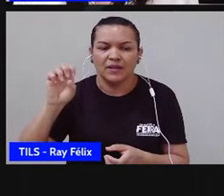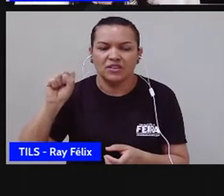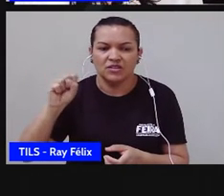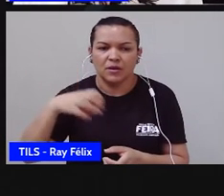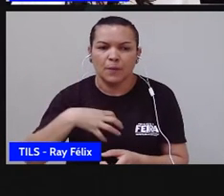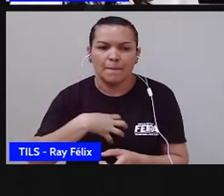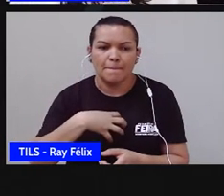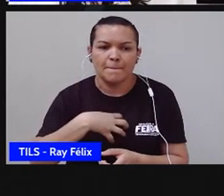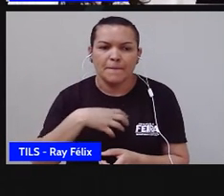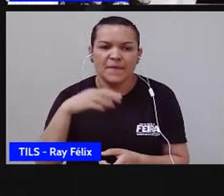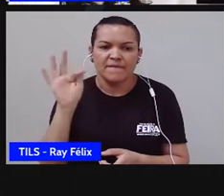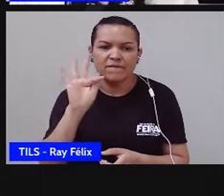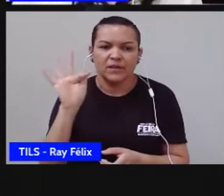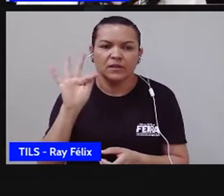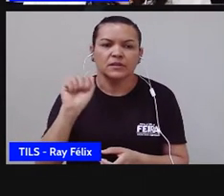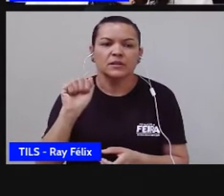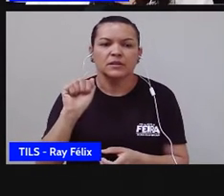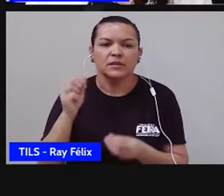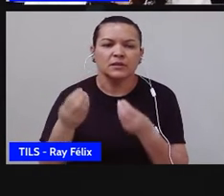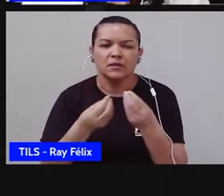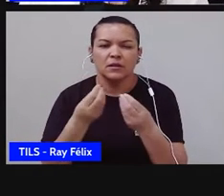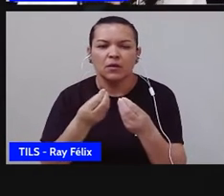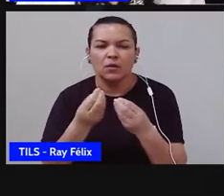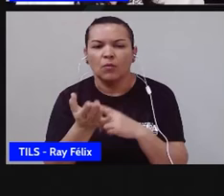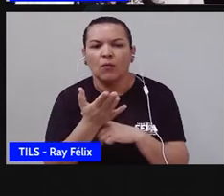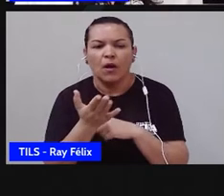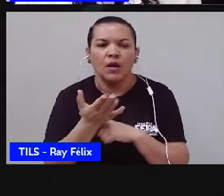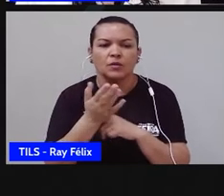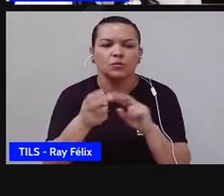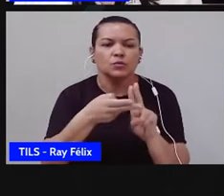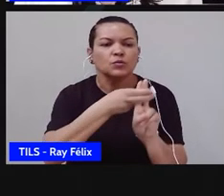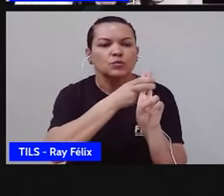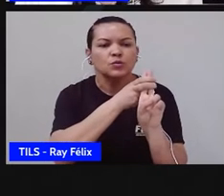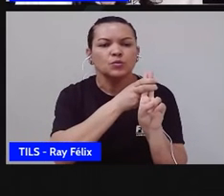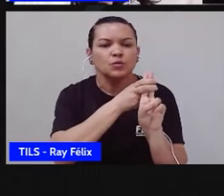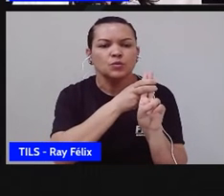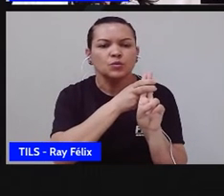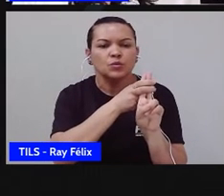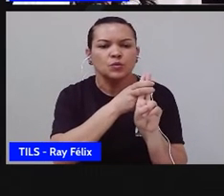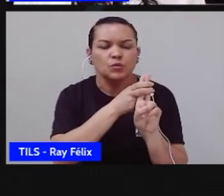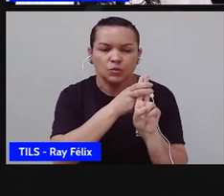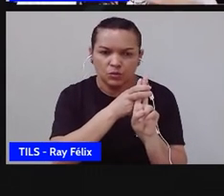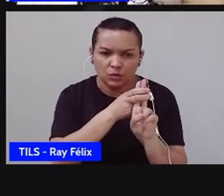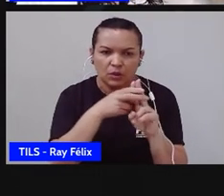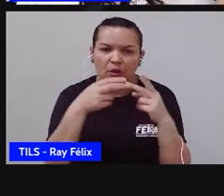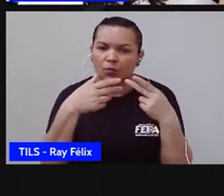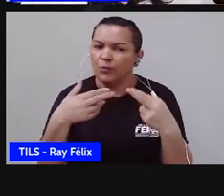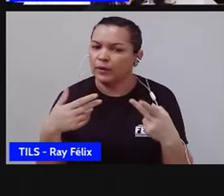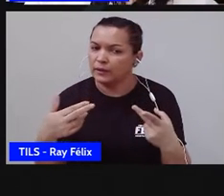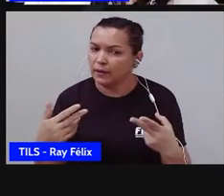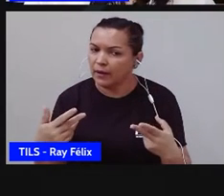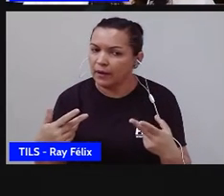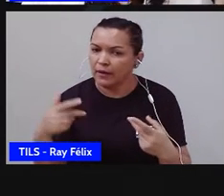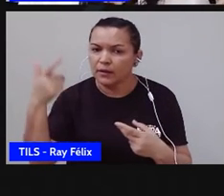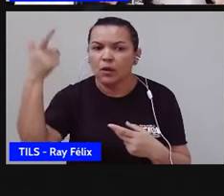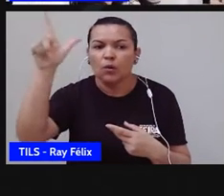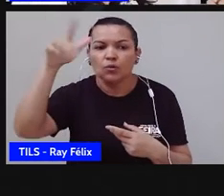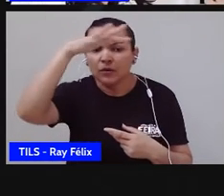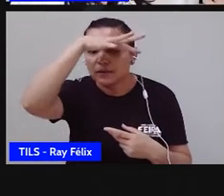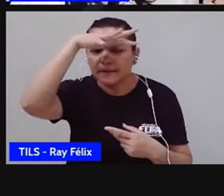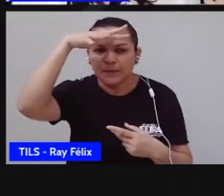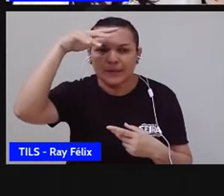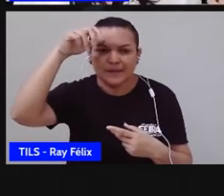Santana, como nós temos acesso à saúde, né? De qualidade e uma pessoa que está na Amazônia,